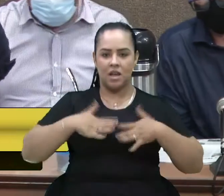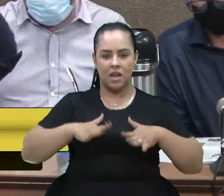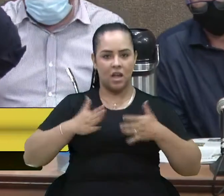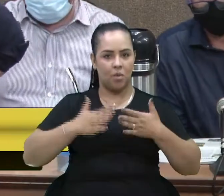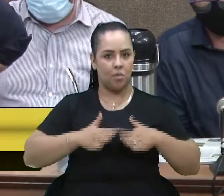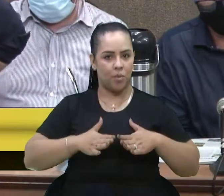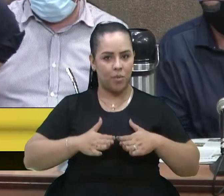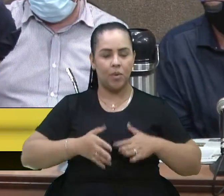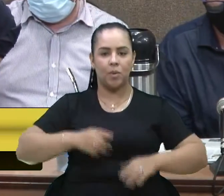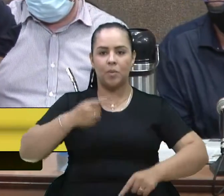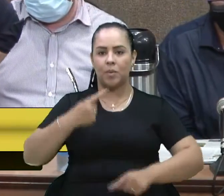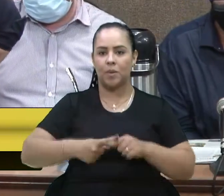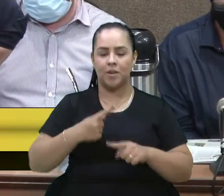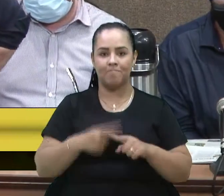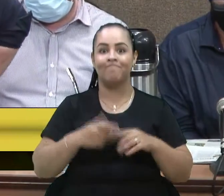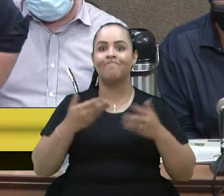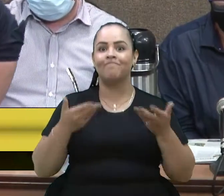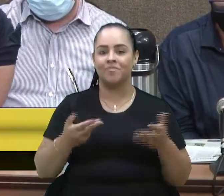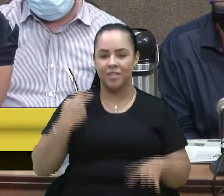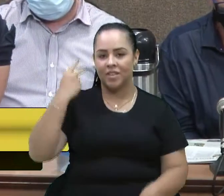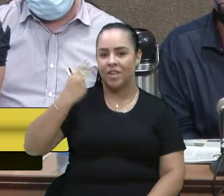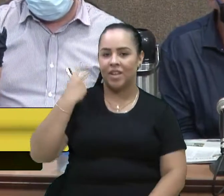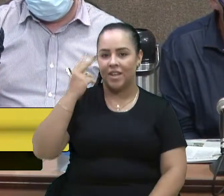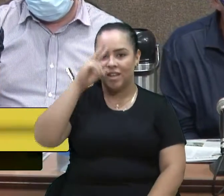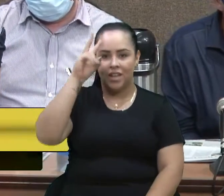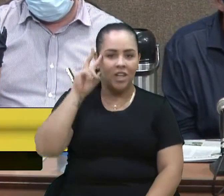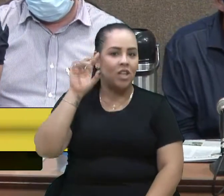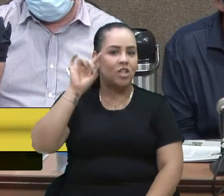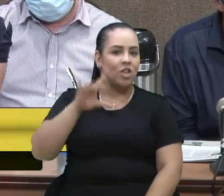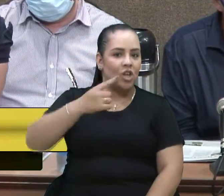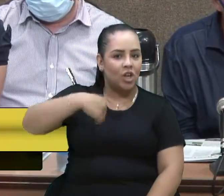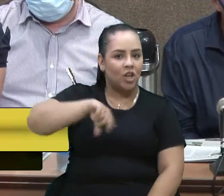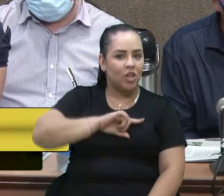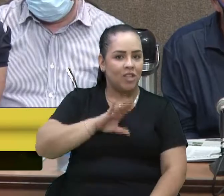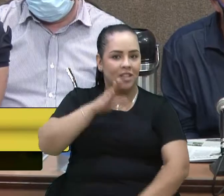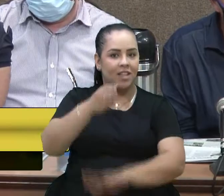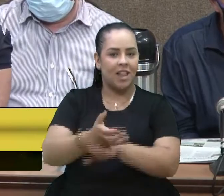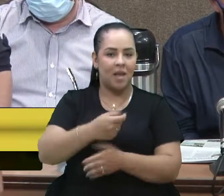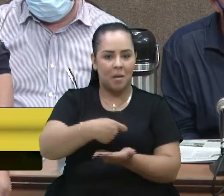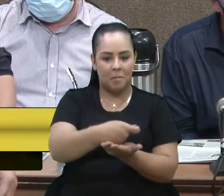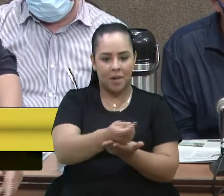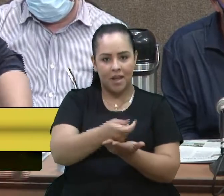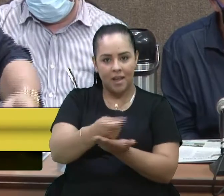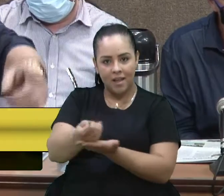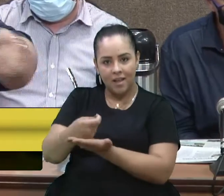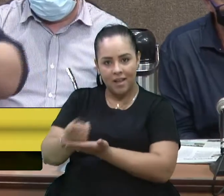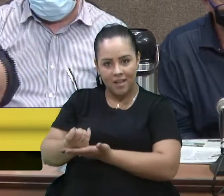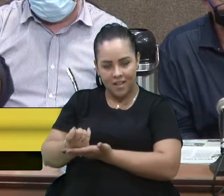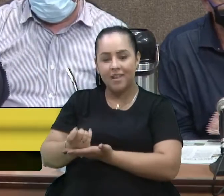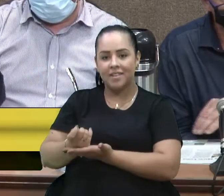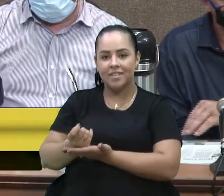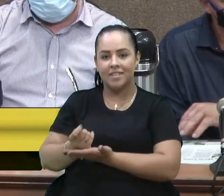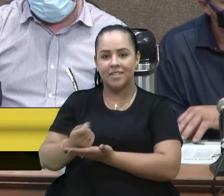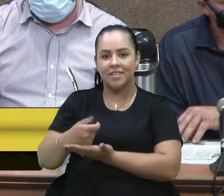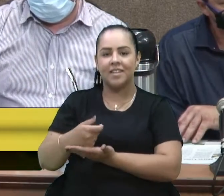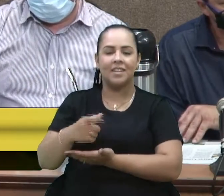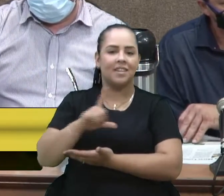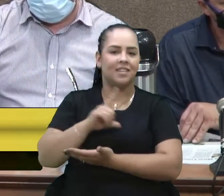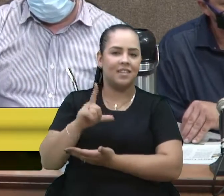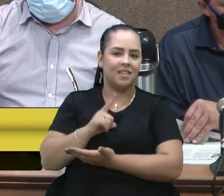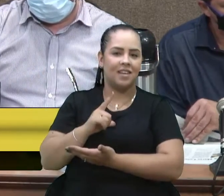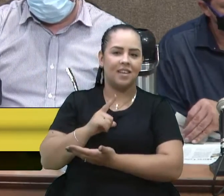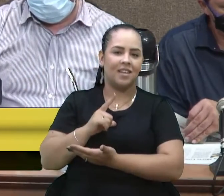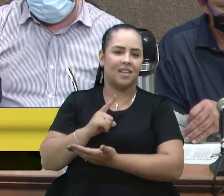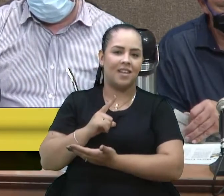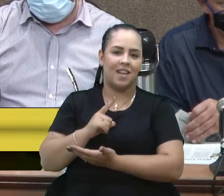porque, olha, vereador Velocino, só de nós ir lá jogar uma canastra ou um escovão, uma mora, mora eu